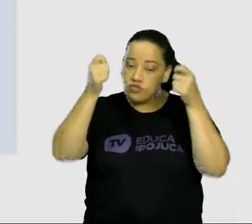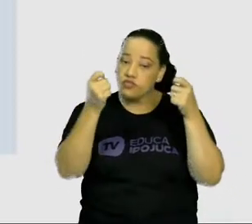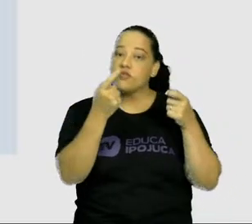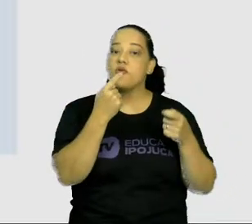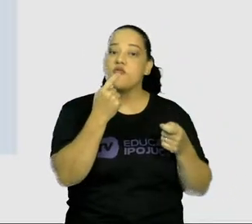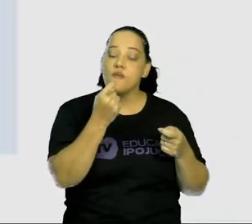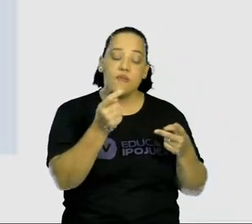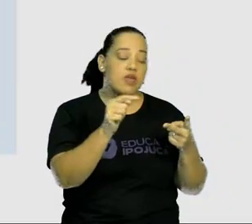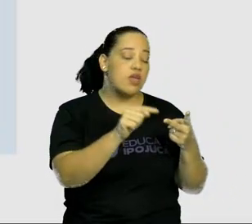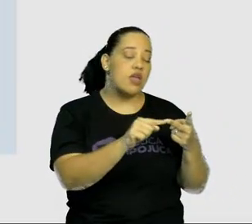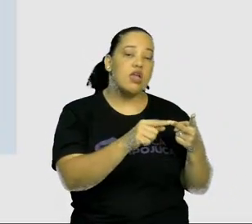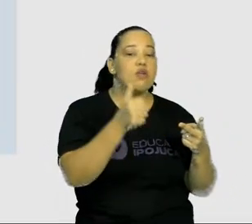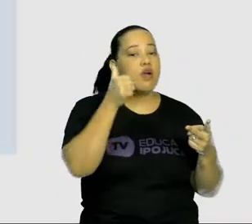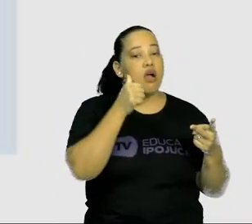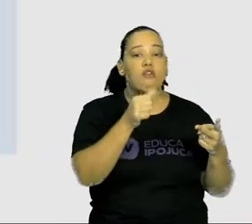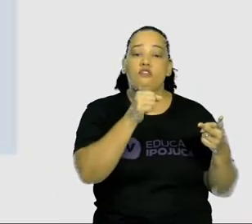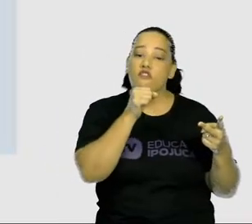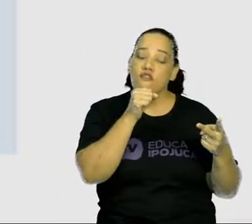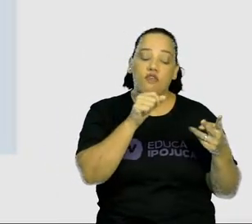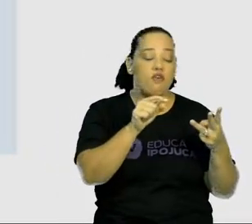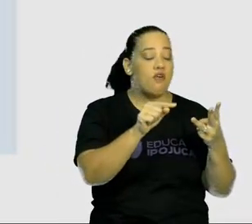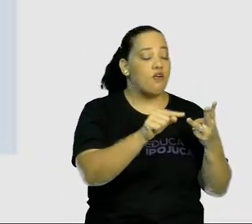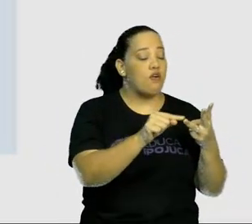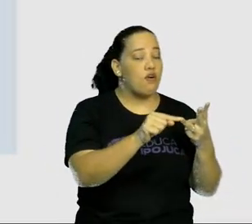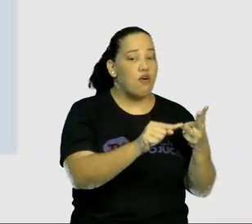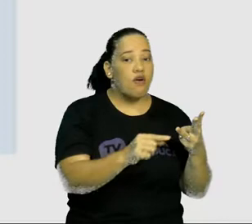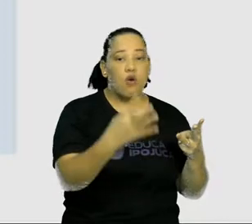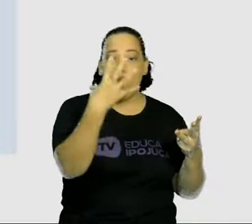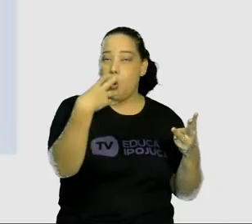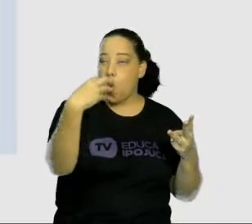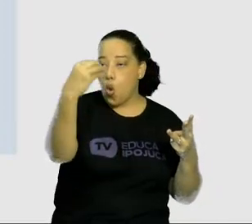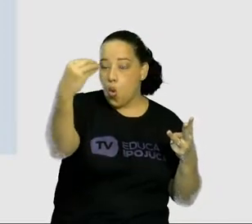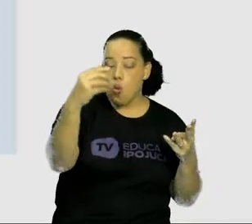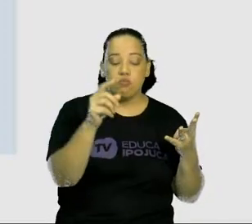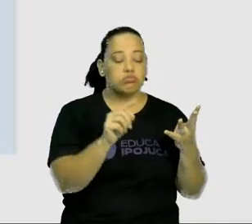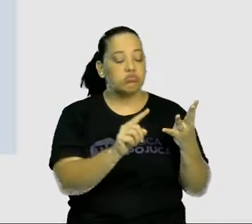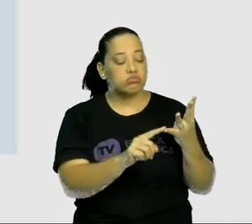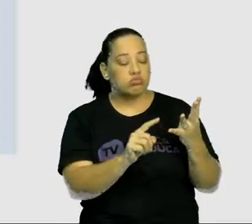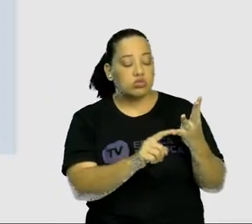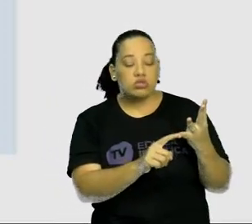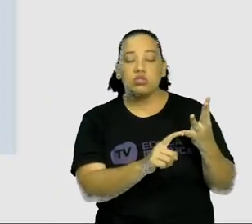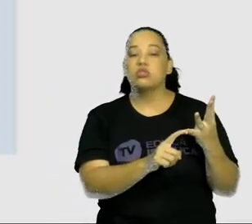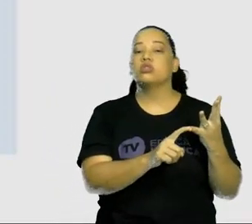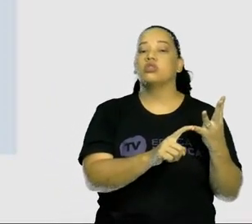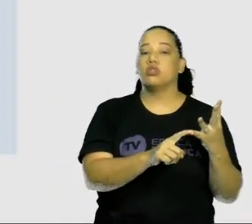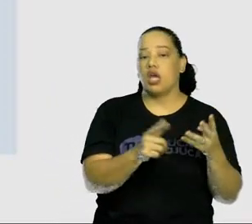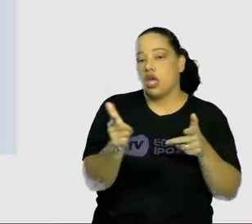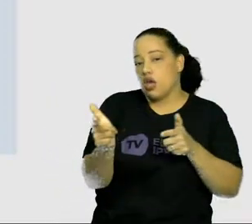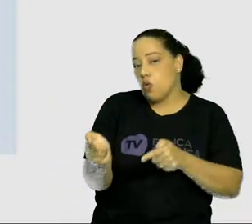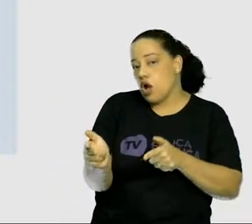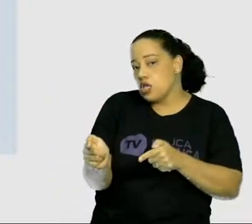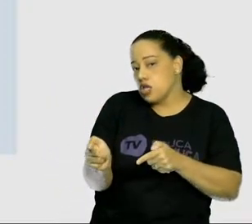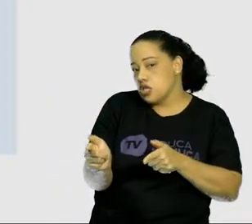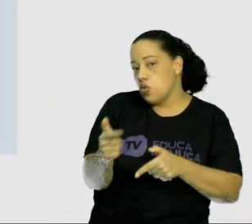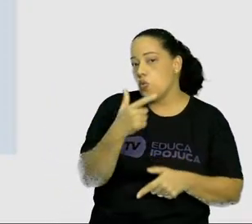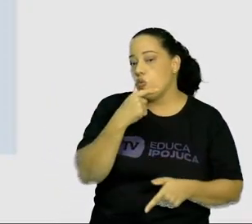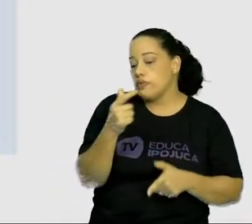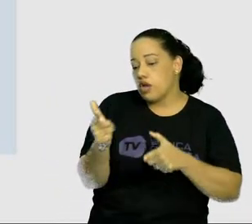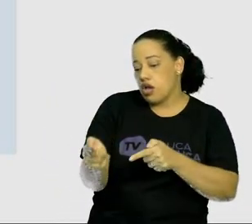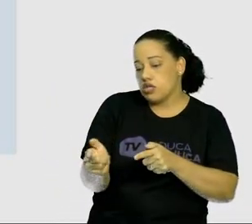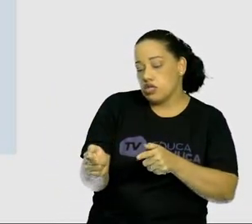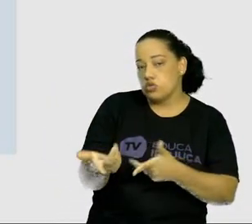o Lobo Mal, o Caçador, que no final da história chegou e ajudou a